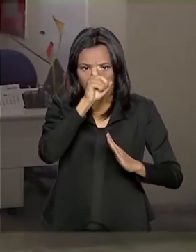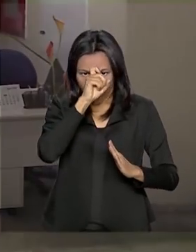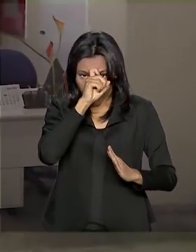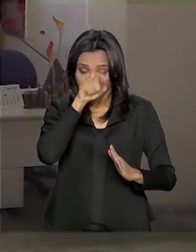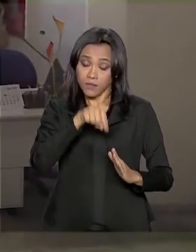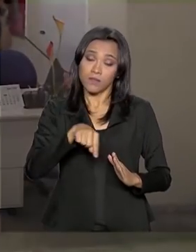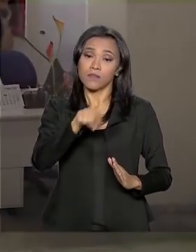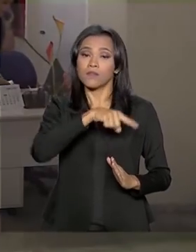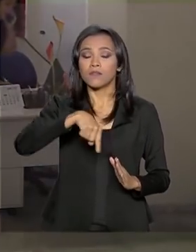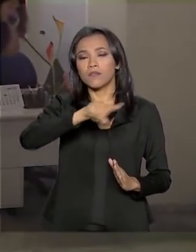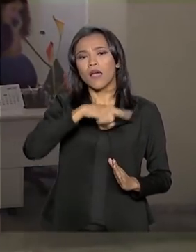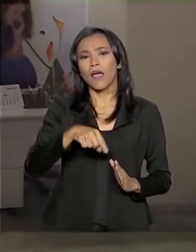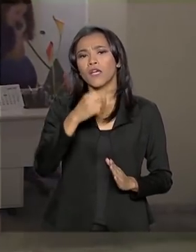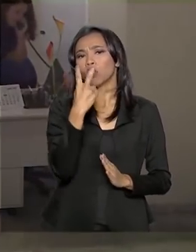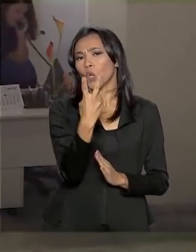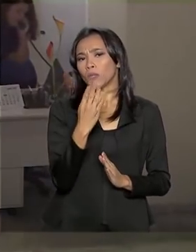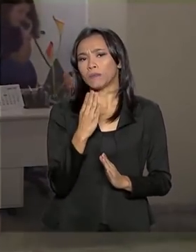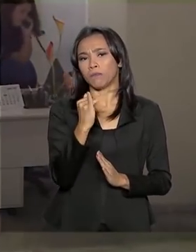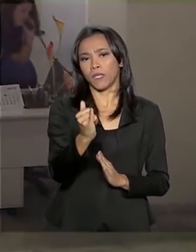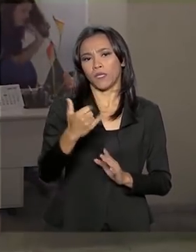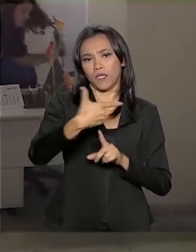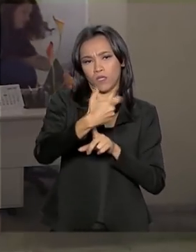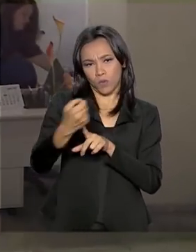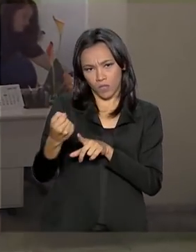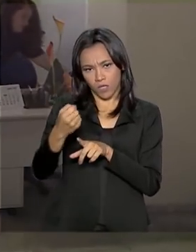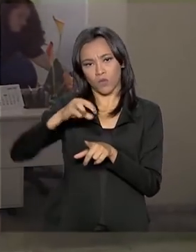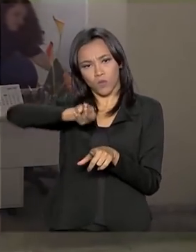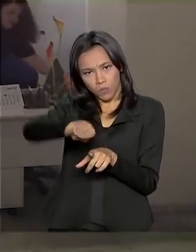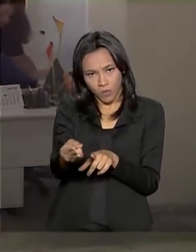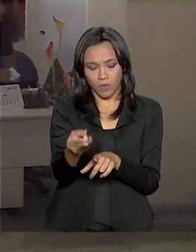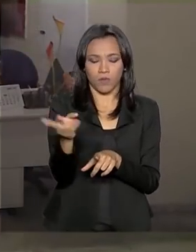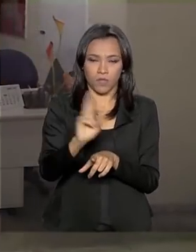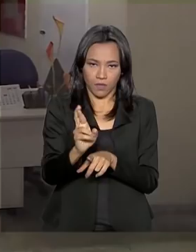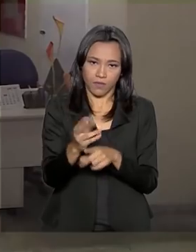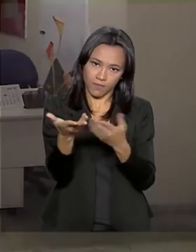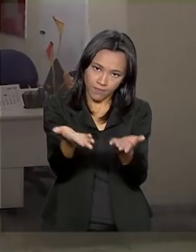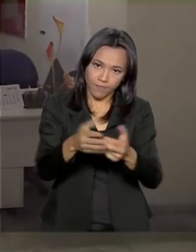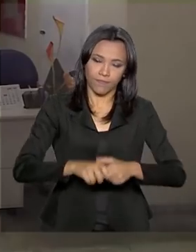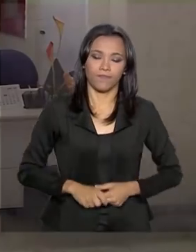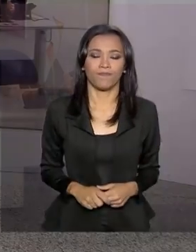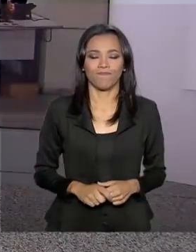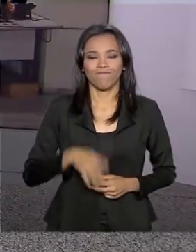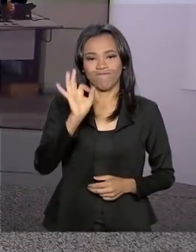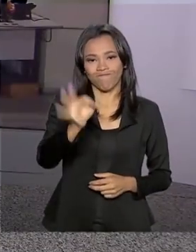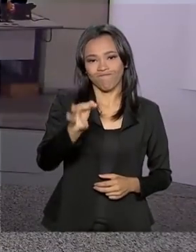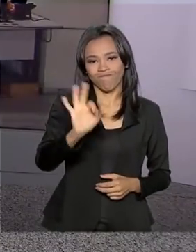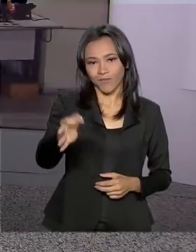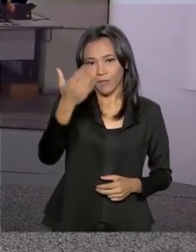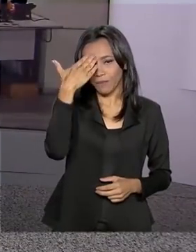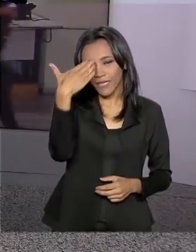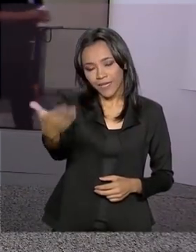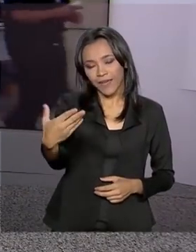federal é de 2 bilhões e 200 milhões de reais. Carla? Tá certo, muito obrigada então pelas suas informações.